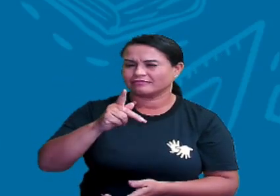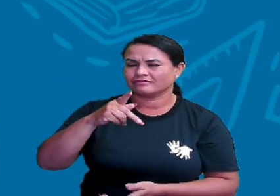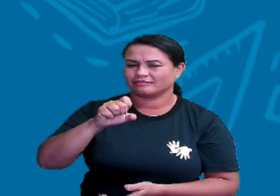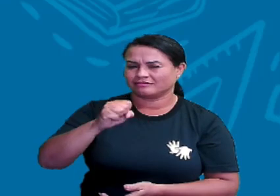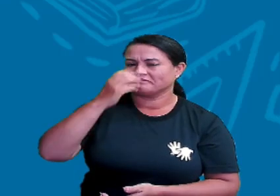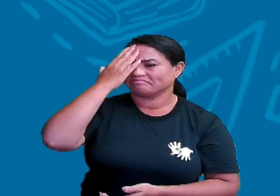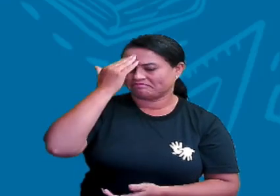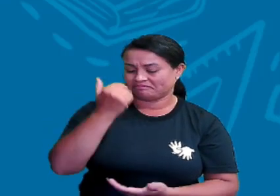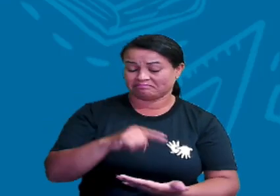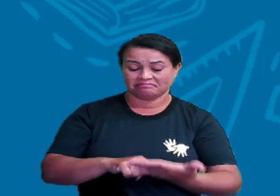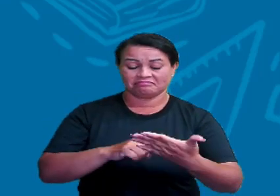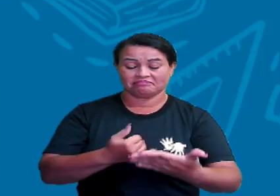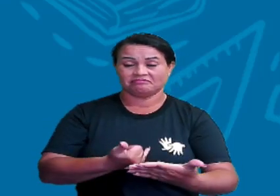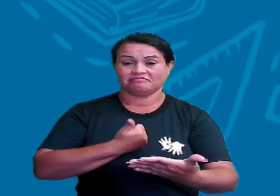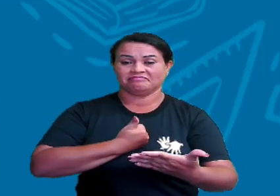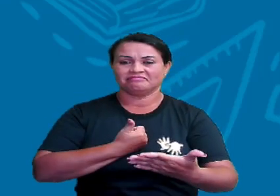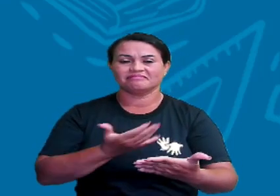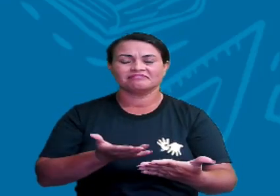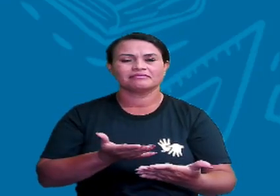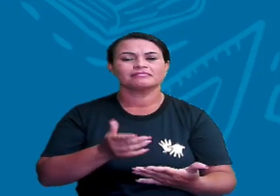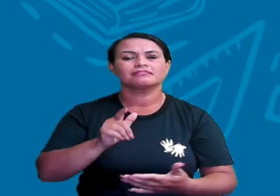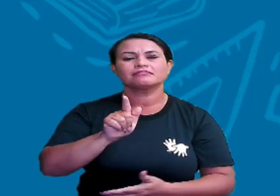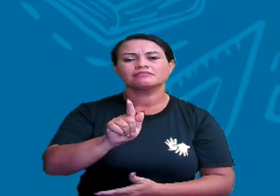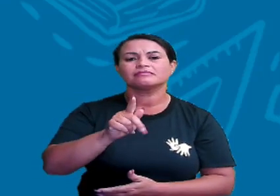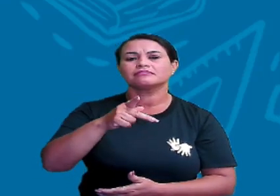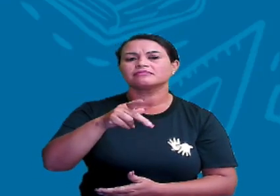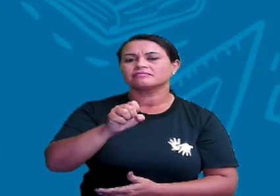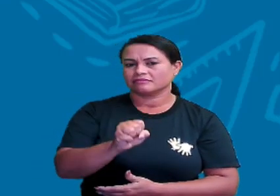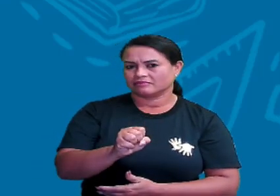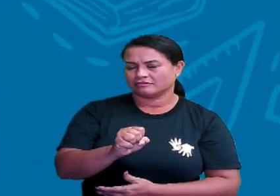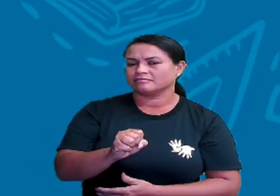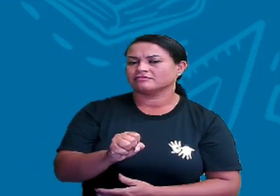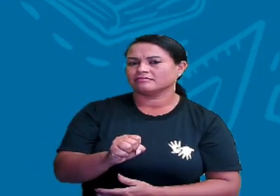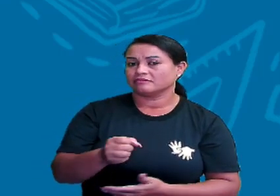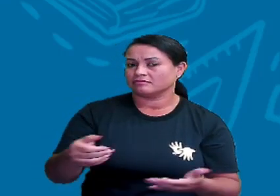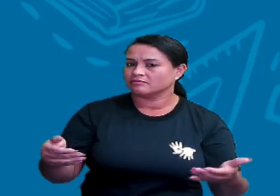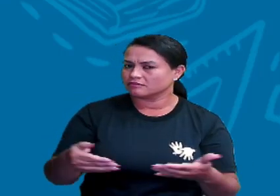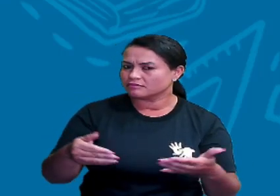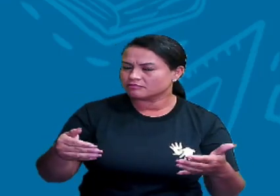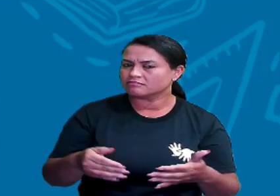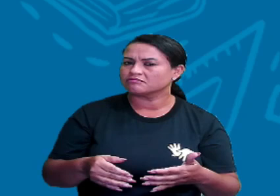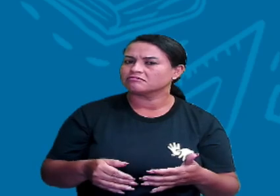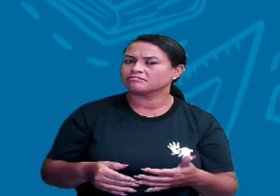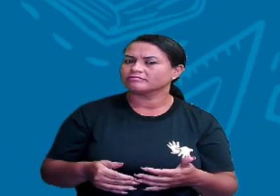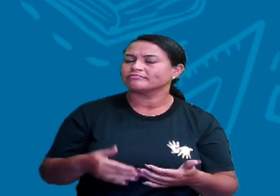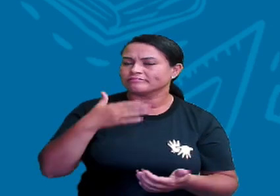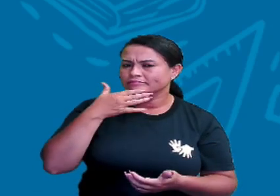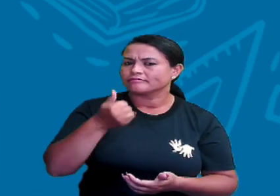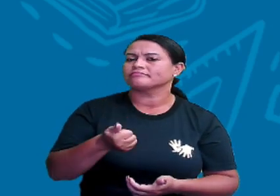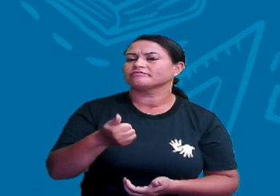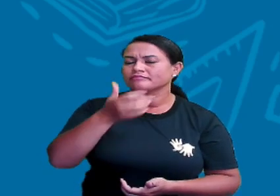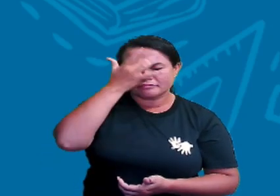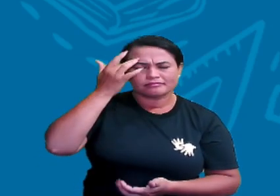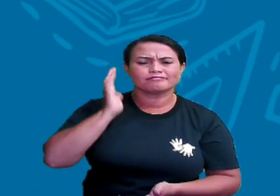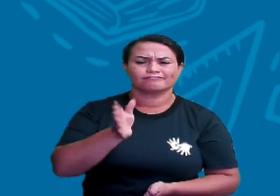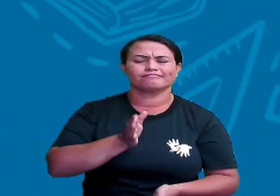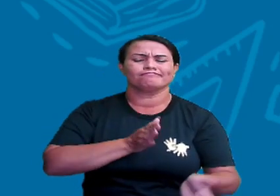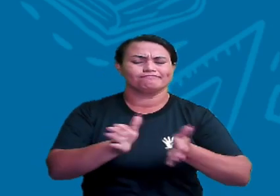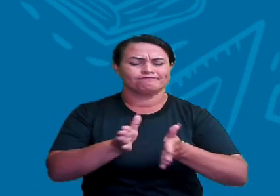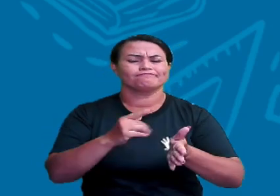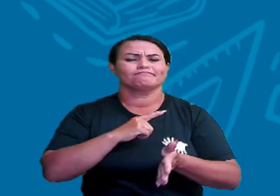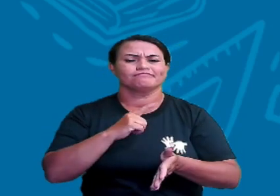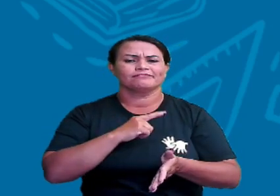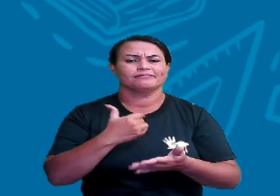Dessas formas de orientação, eu acredito que o GPS seja, hoje em dia, o mais acessível, né? Todo mundo tem, basicamente, um